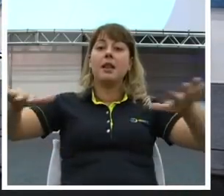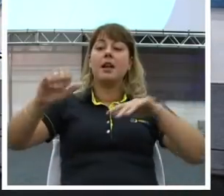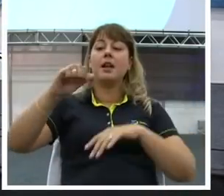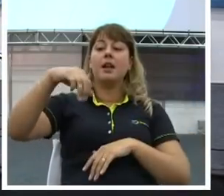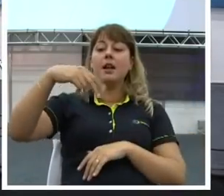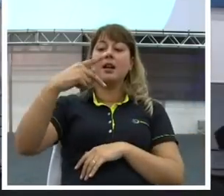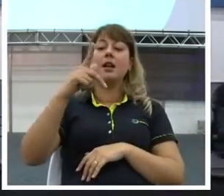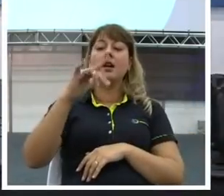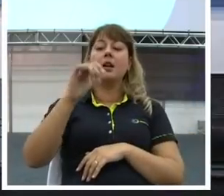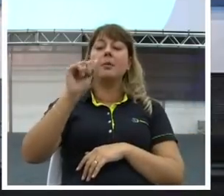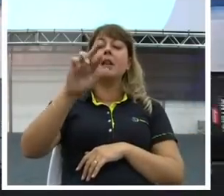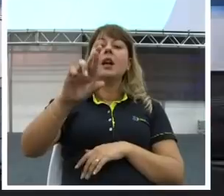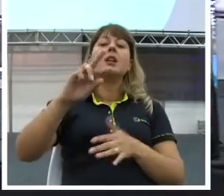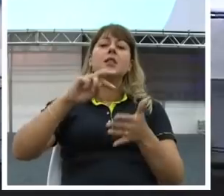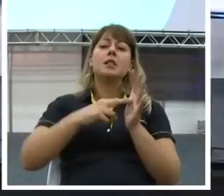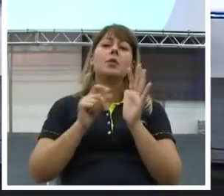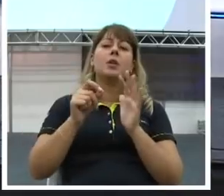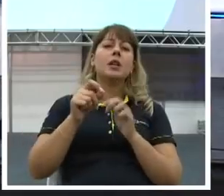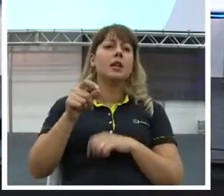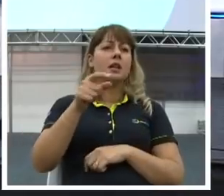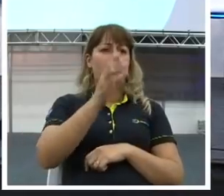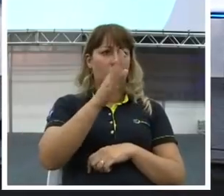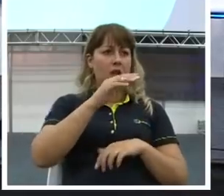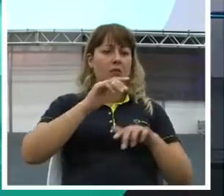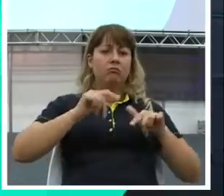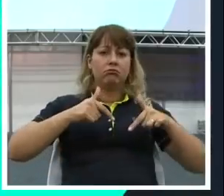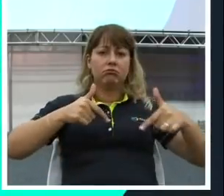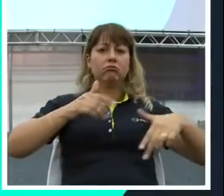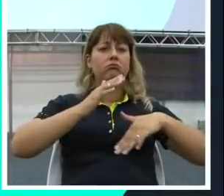Ampliar. Quem aqui é empreendedor? Já tem um negócio.